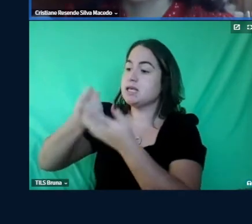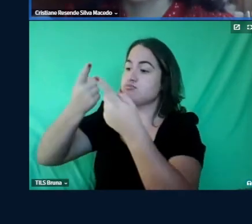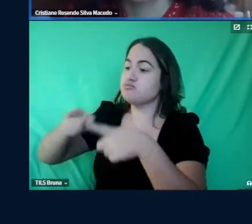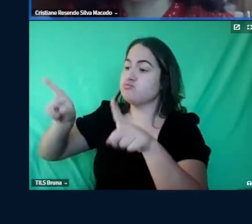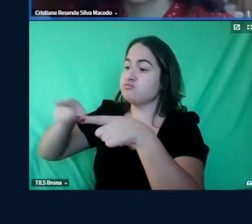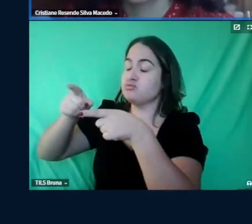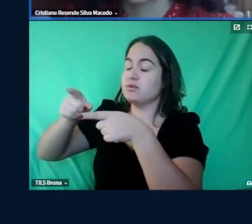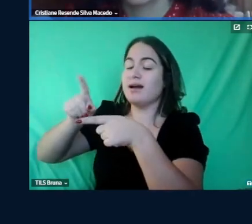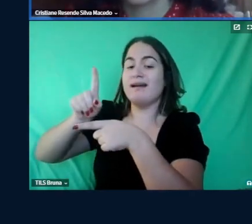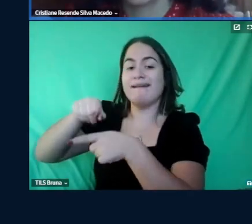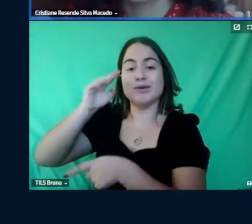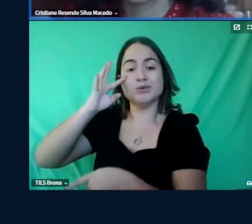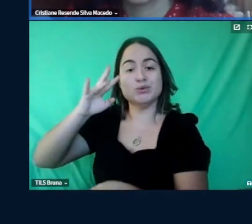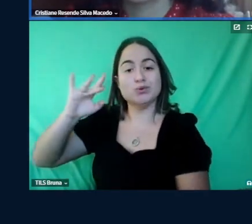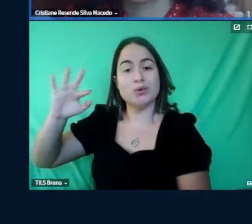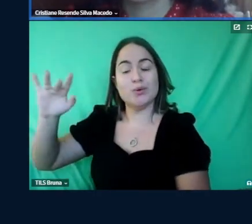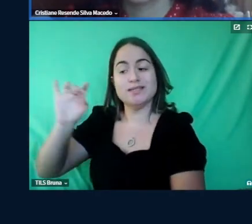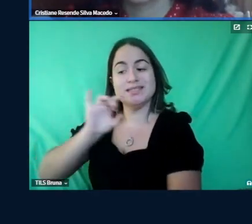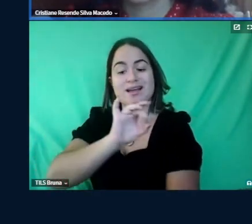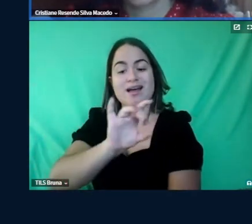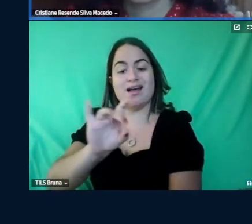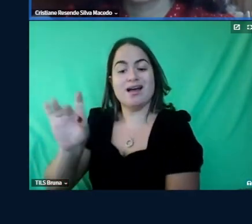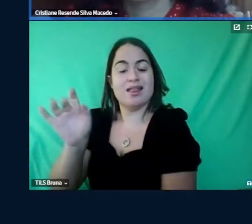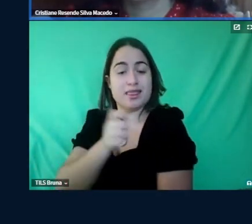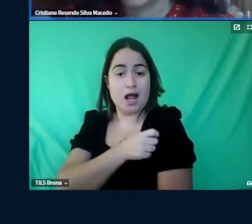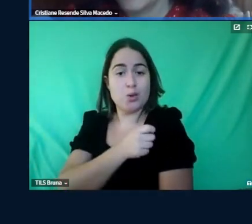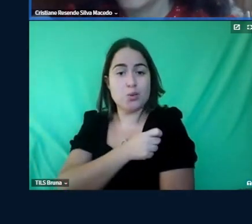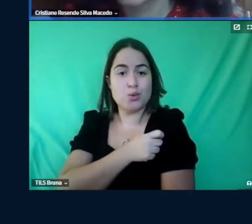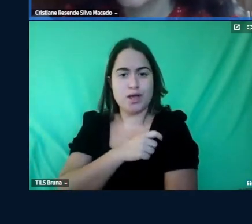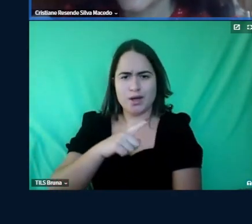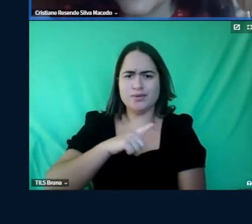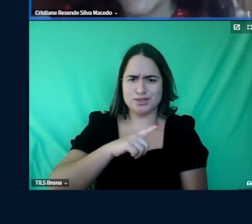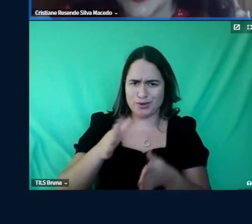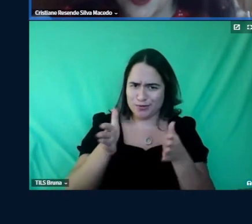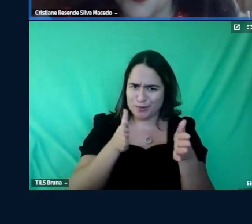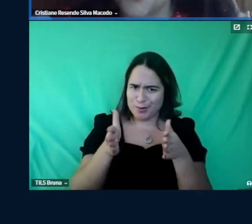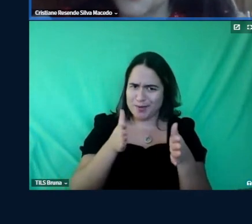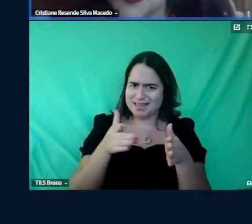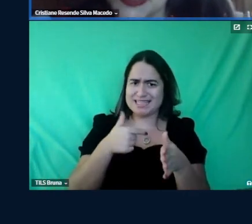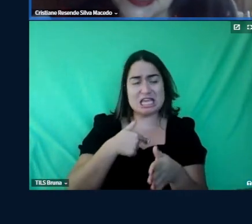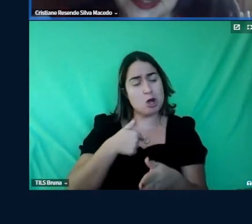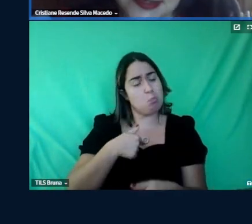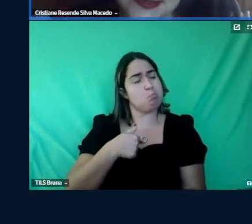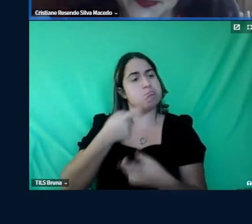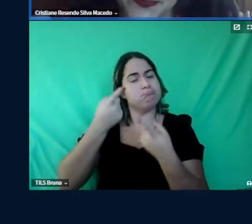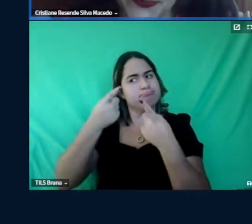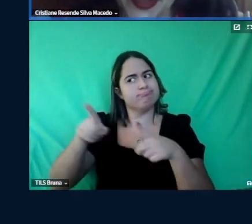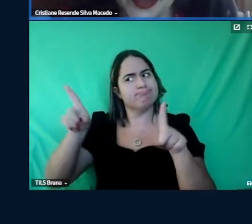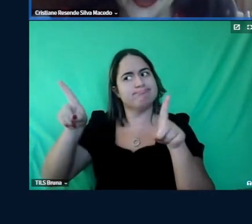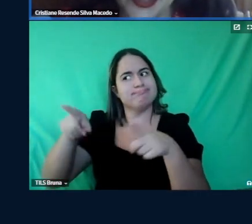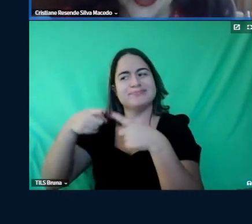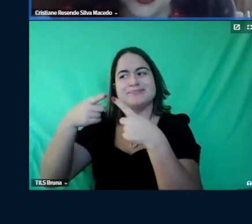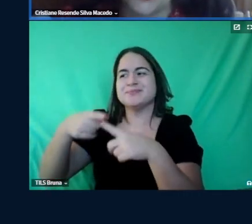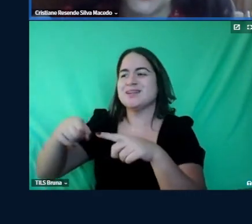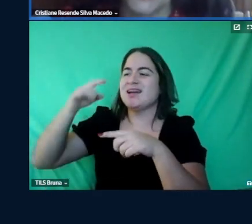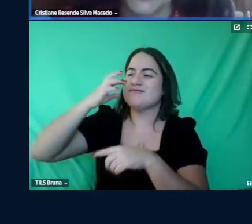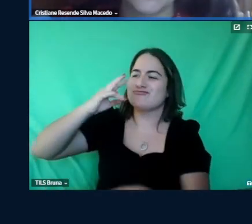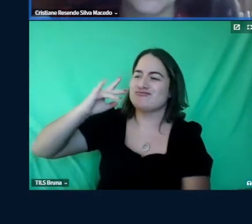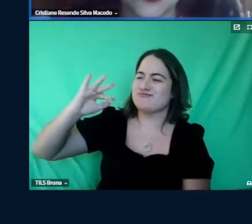e eu tive esse momento de vislumbrar maestros ao longo da pesquisa né